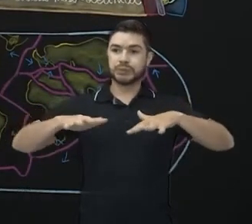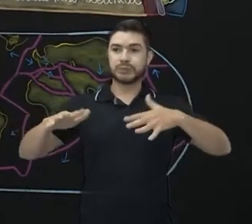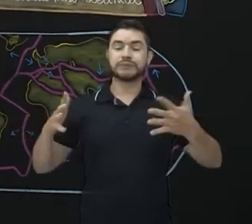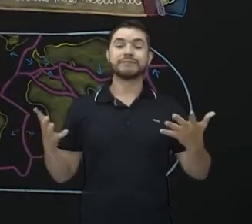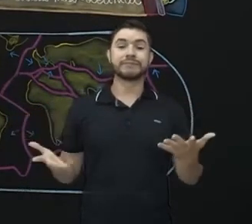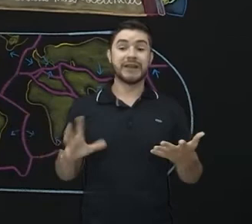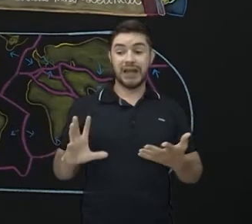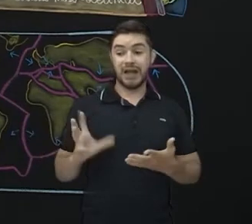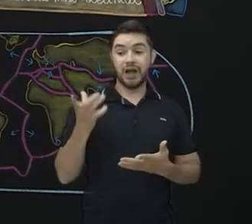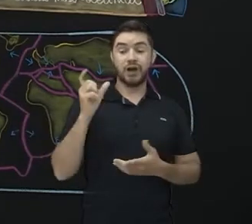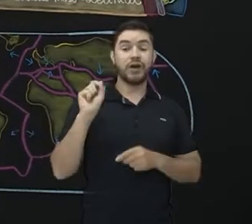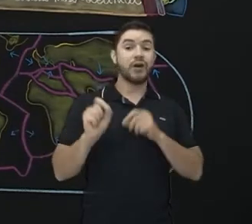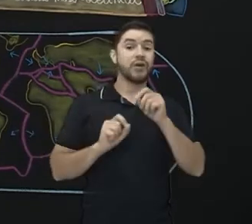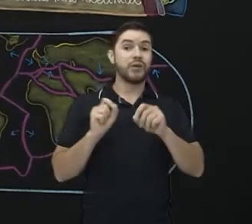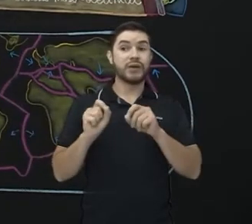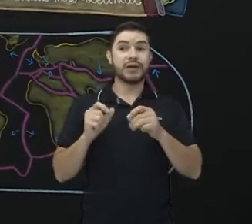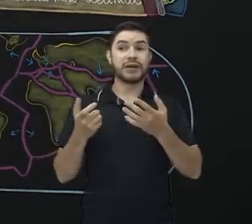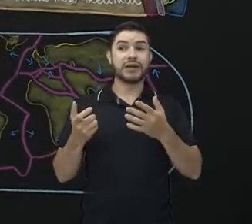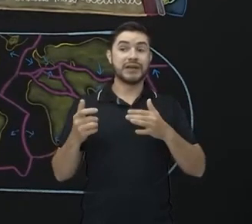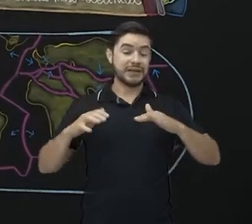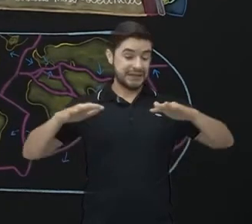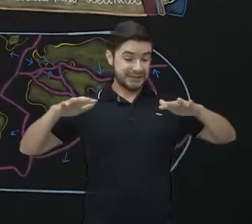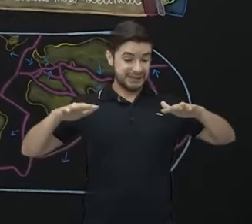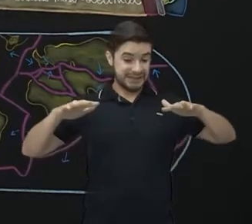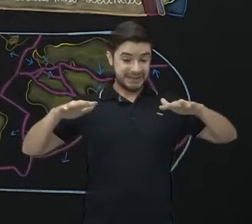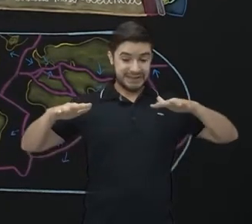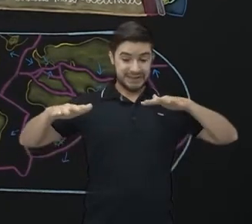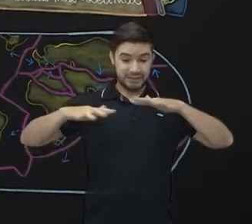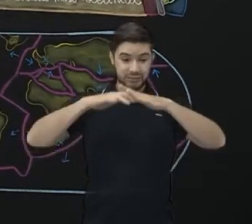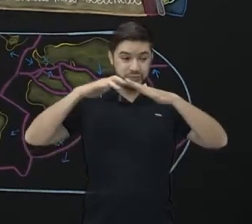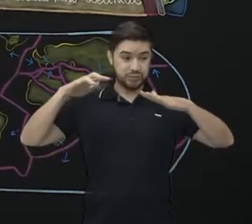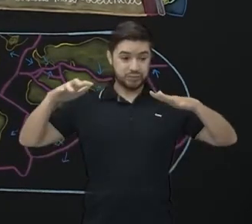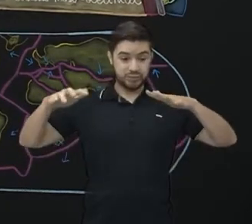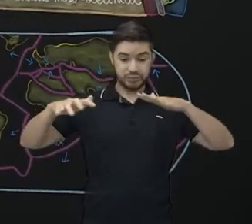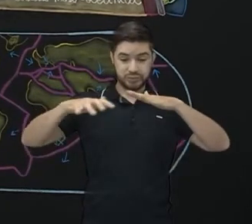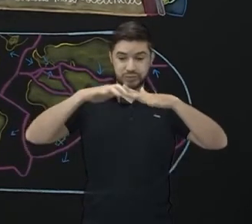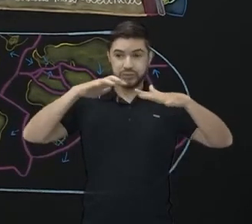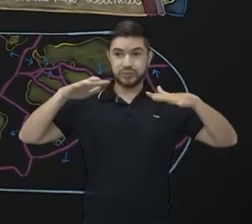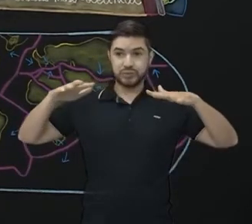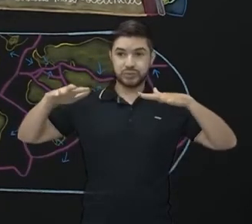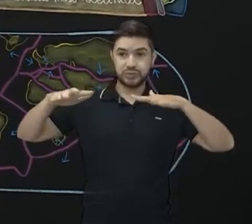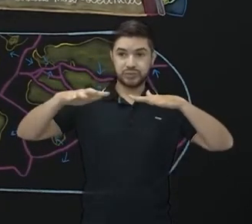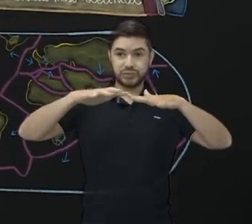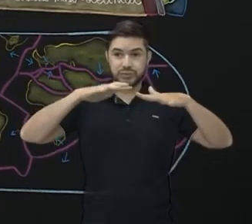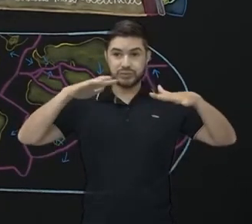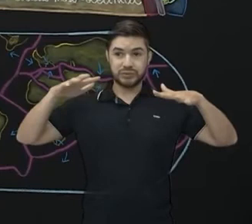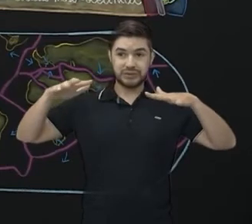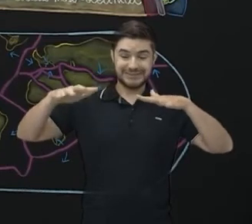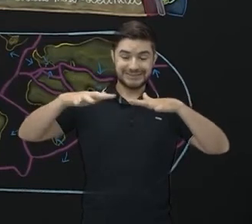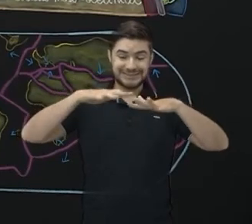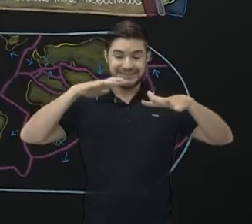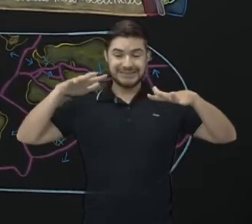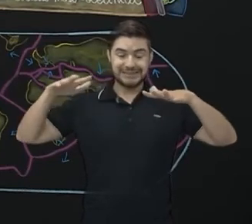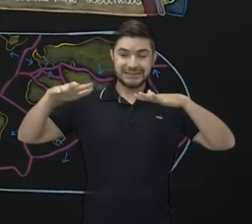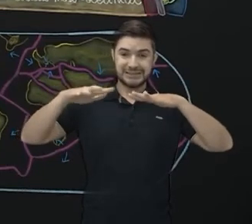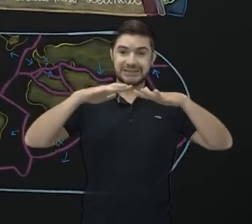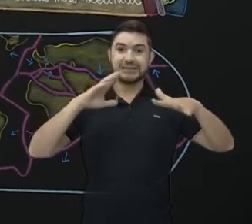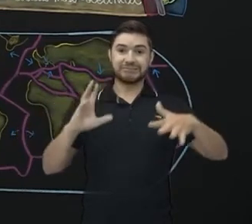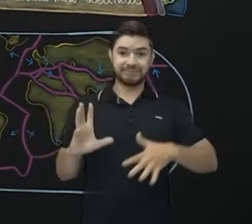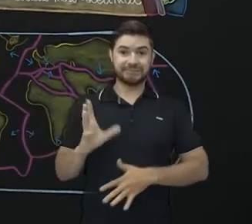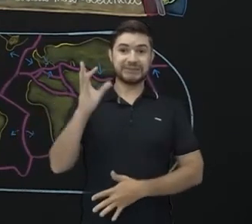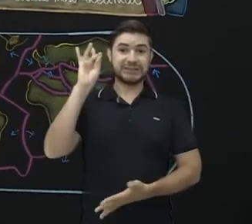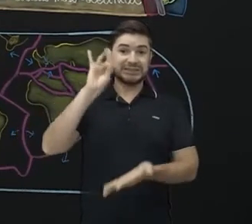que essa placa aqui vai de encontro a outra placa que está aqui, que vai fazer um processo de convergência. Essa